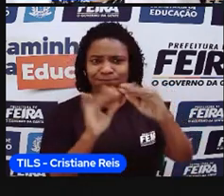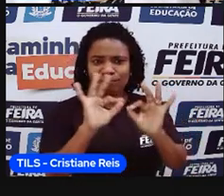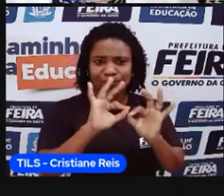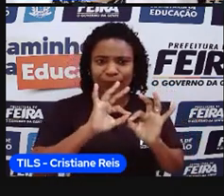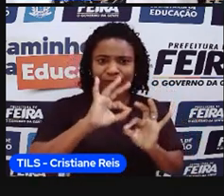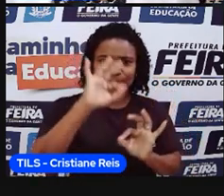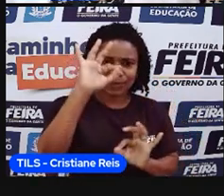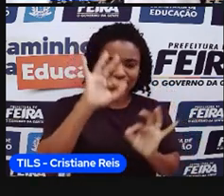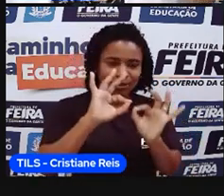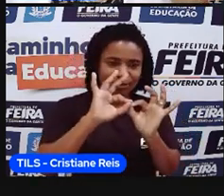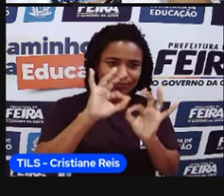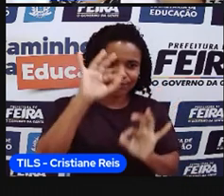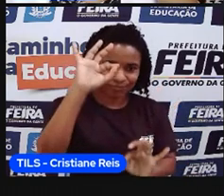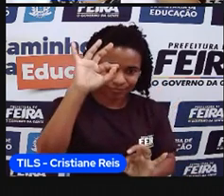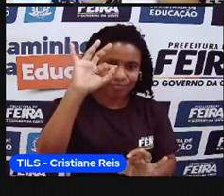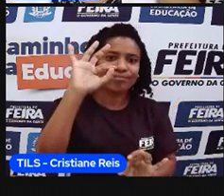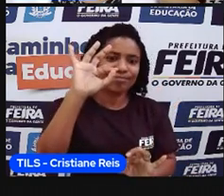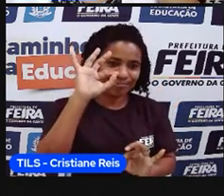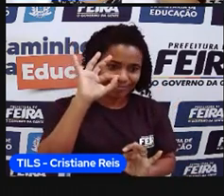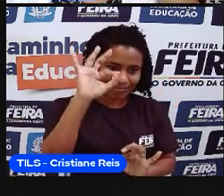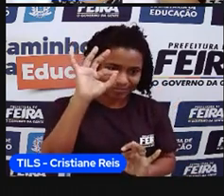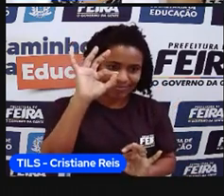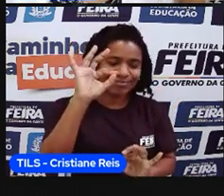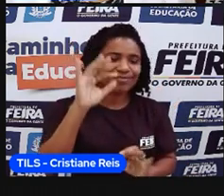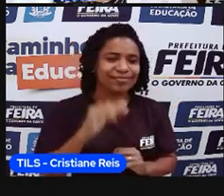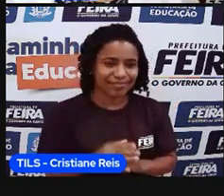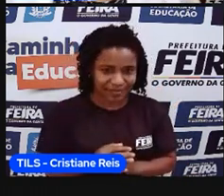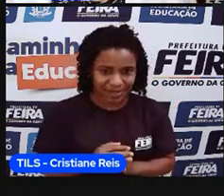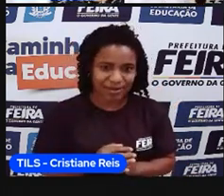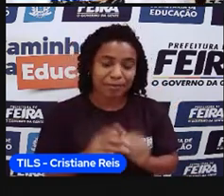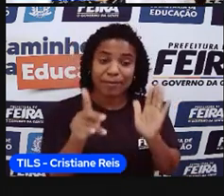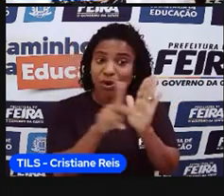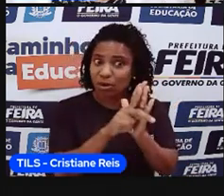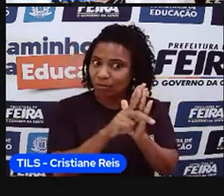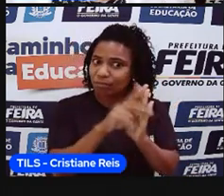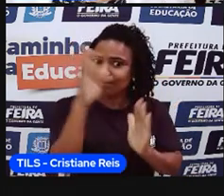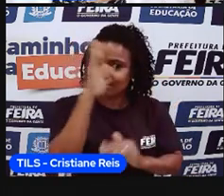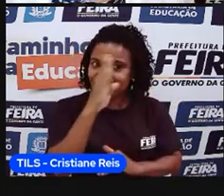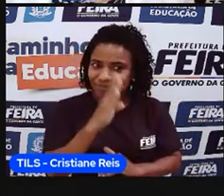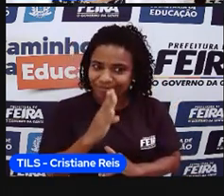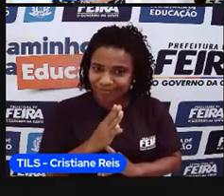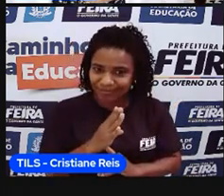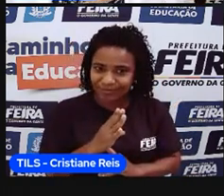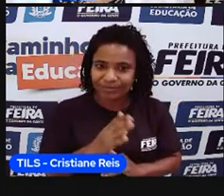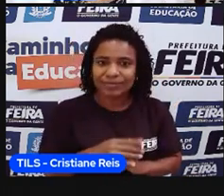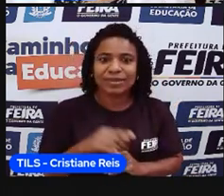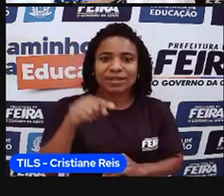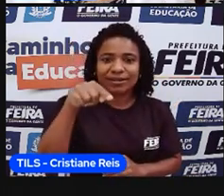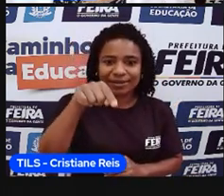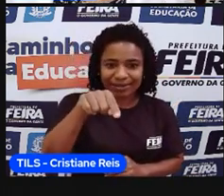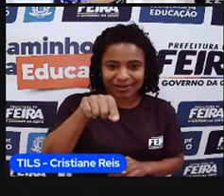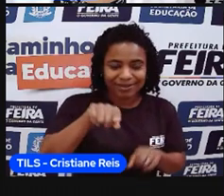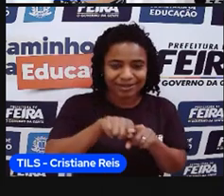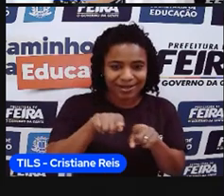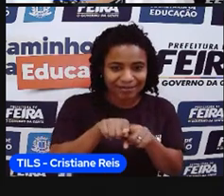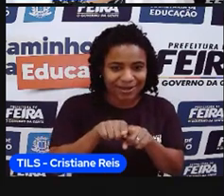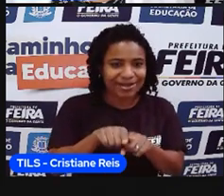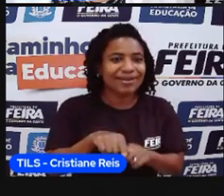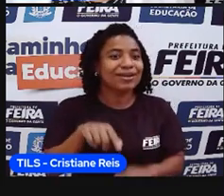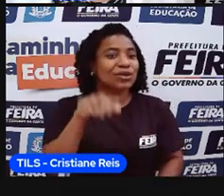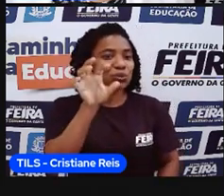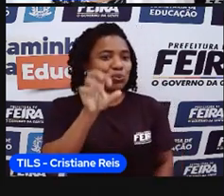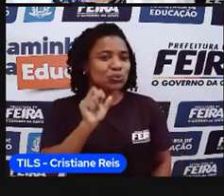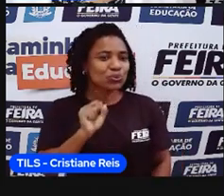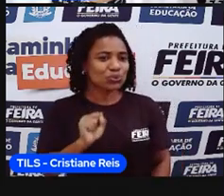vou poder ir sem sair do território brasileiro, né? E aqui, né, o Arroio Suí, no sul, né?